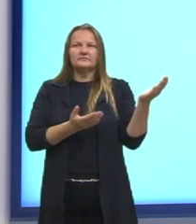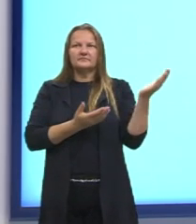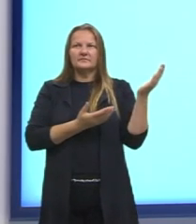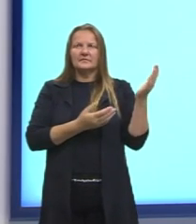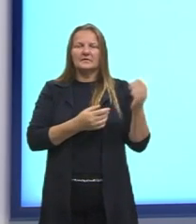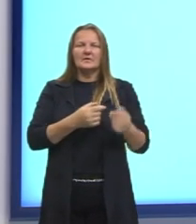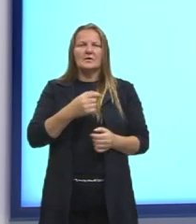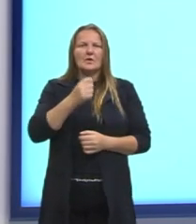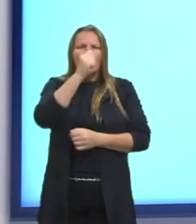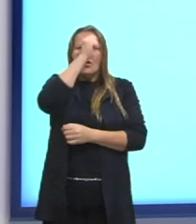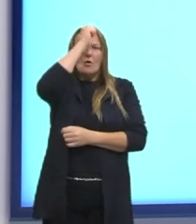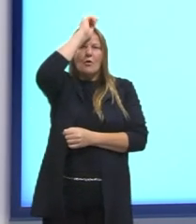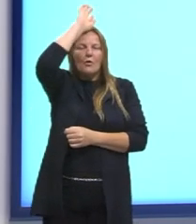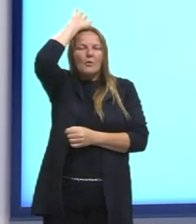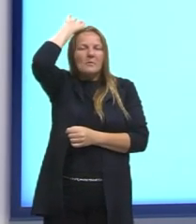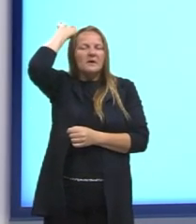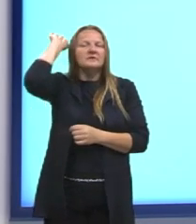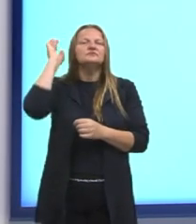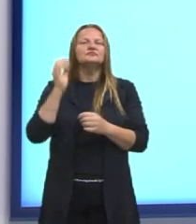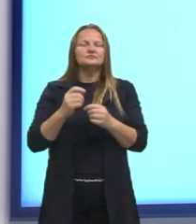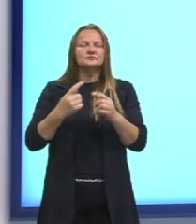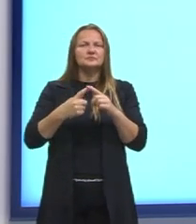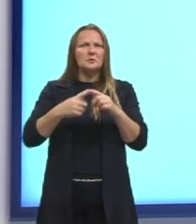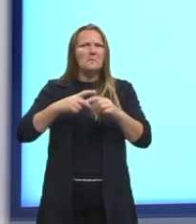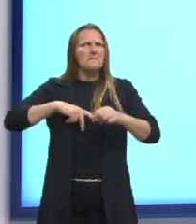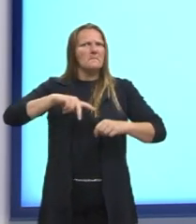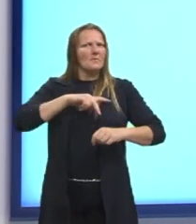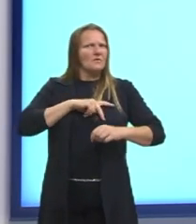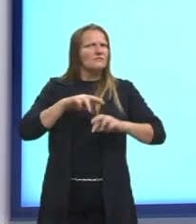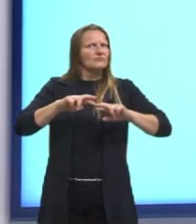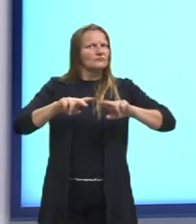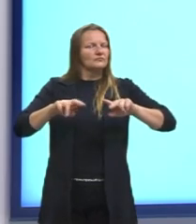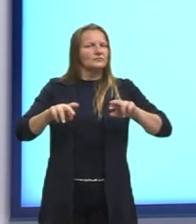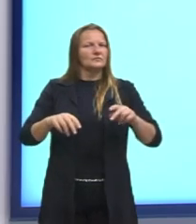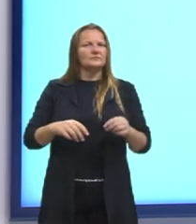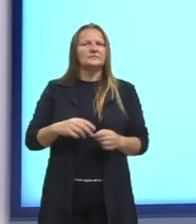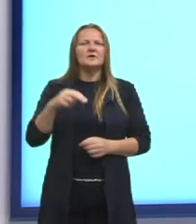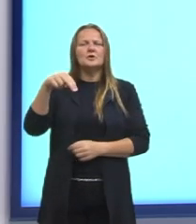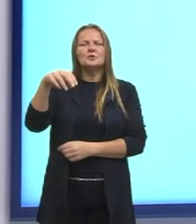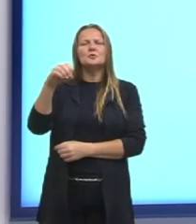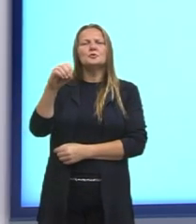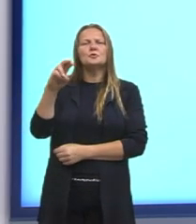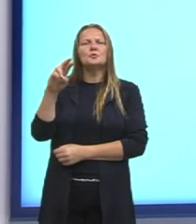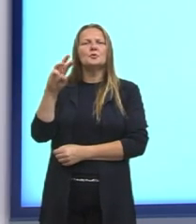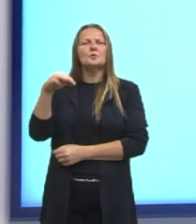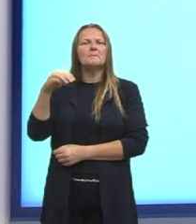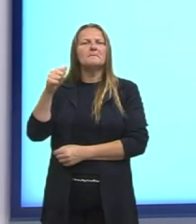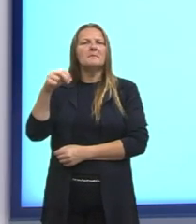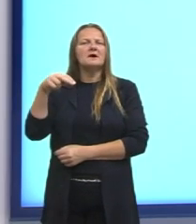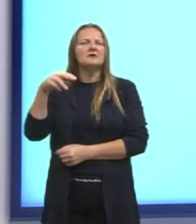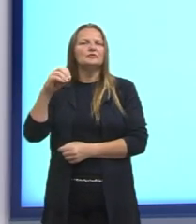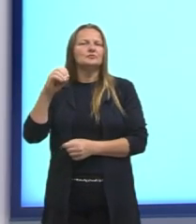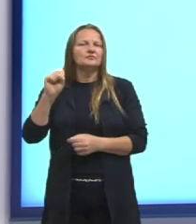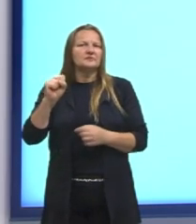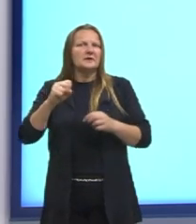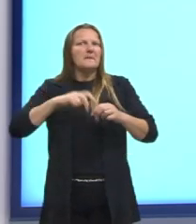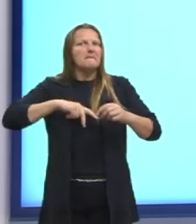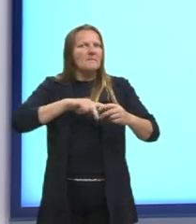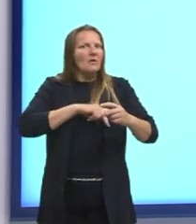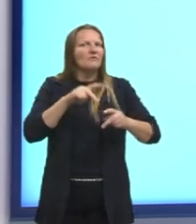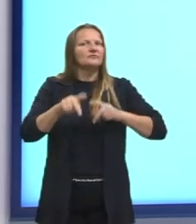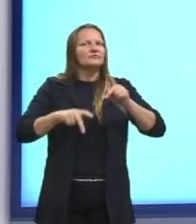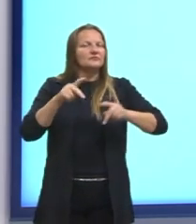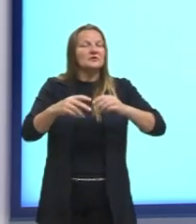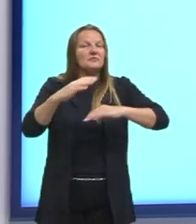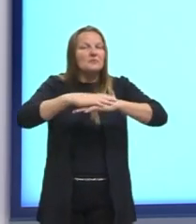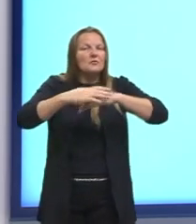Romanos, conquistadores, ok? Normandos, e assim vai. Vários tipos de povos que formaram a língua inglesa.